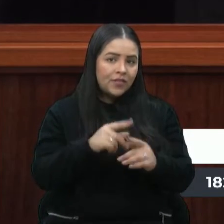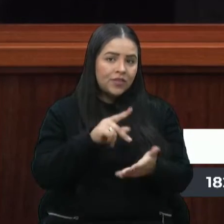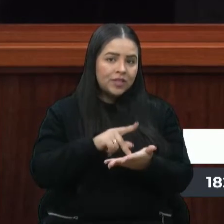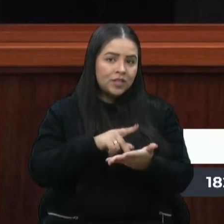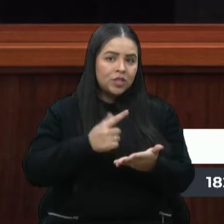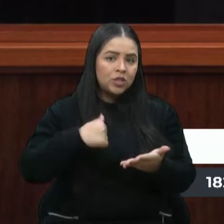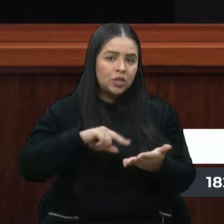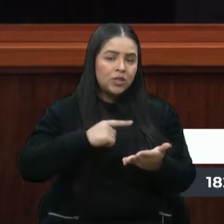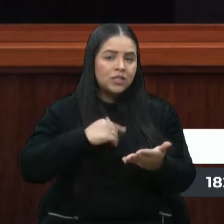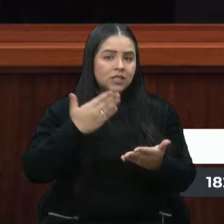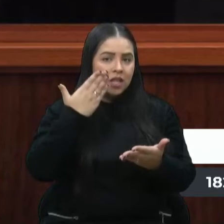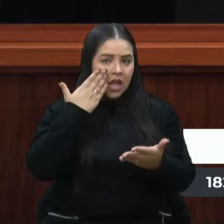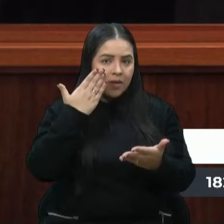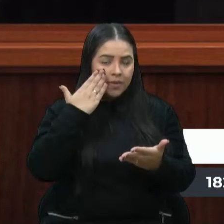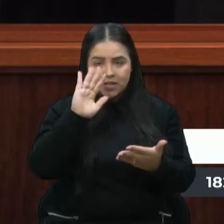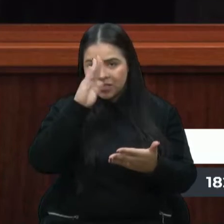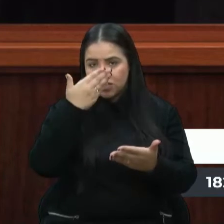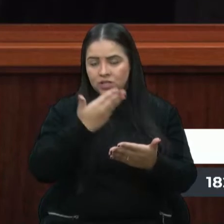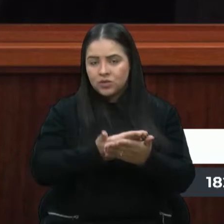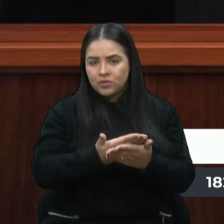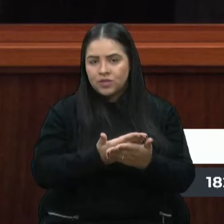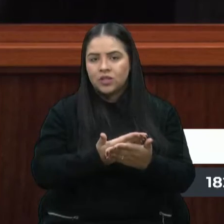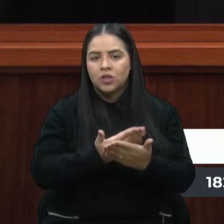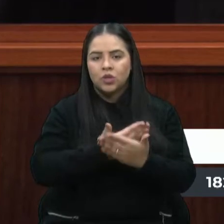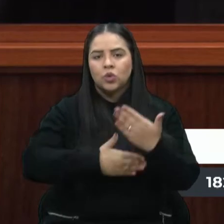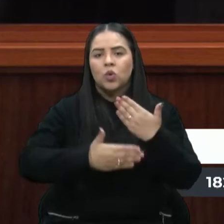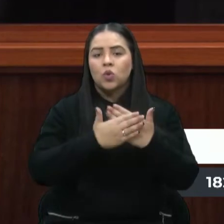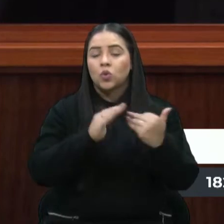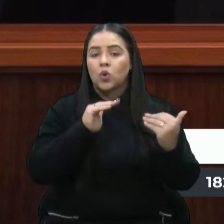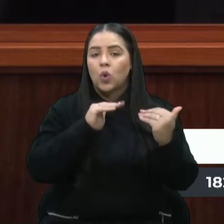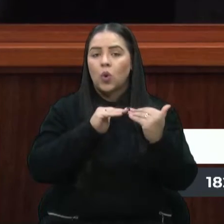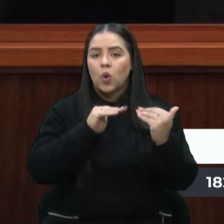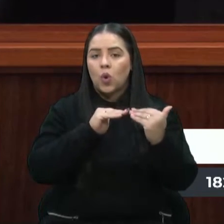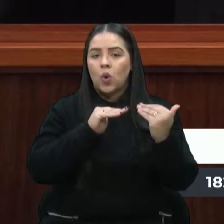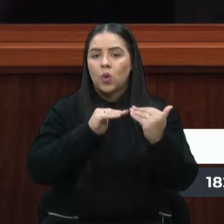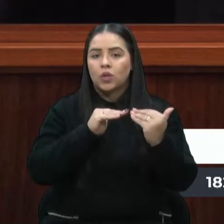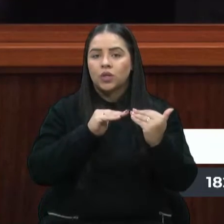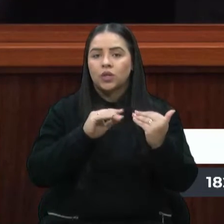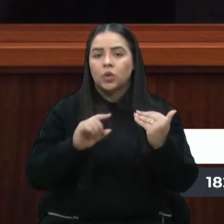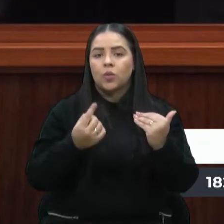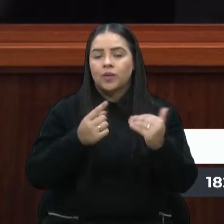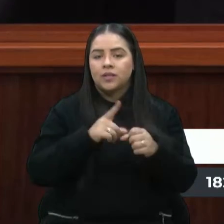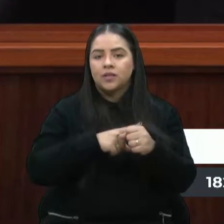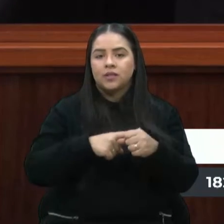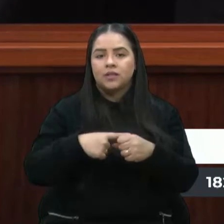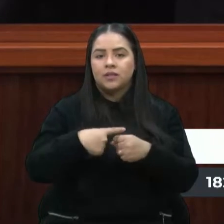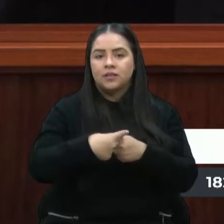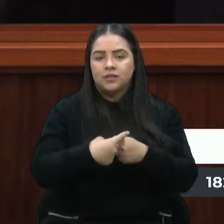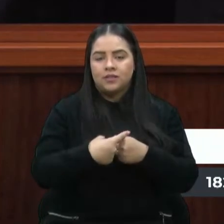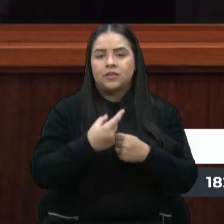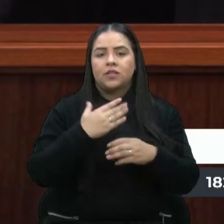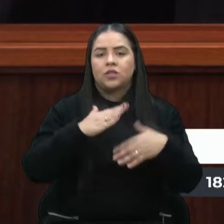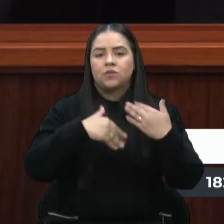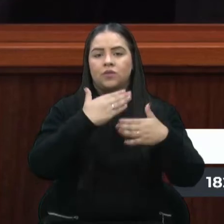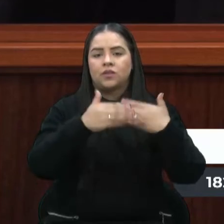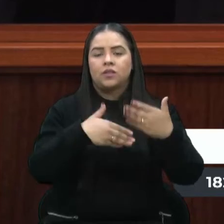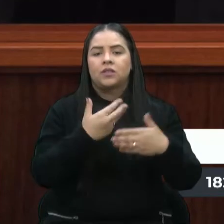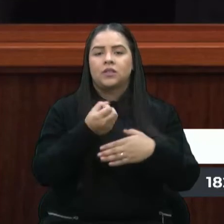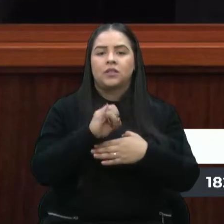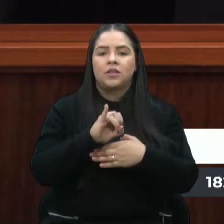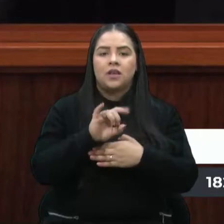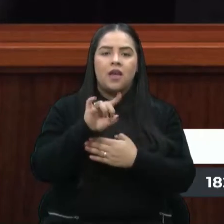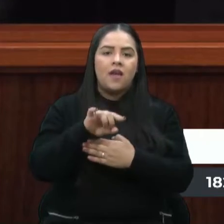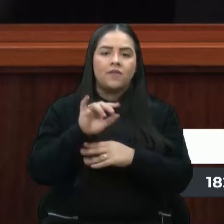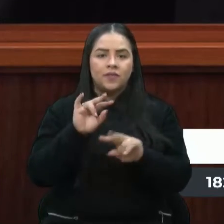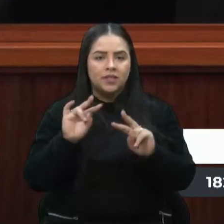sabemos, e eu acredito que isso é consenso nessa Câmara, que uma cidade desenvolvida, tanto do ponto de